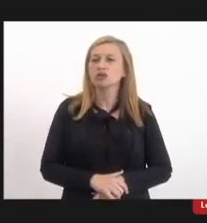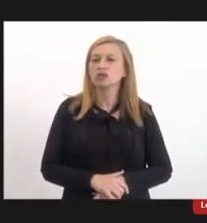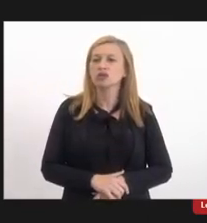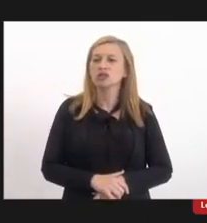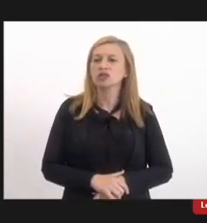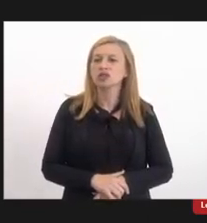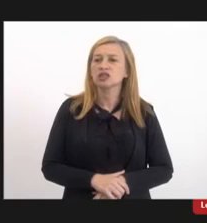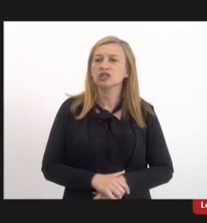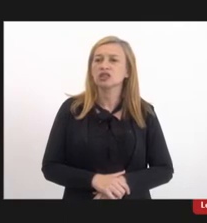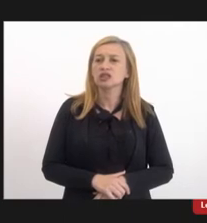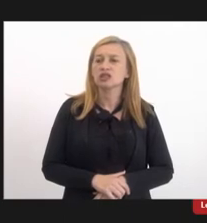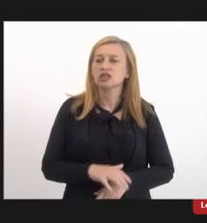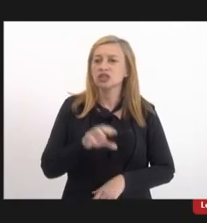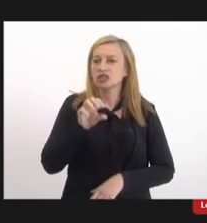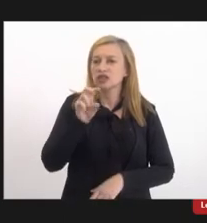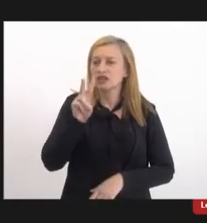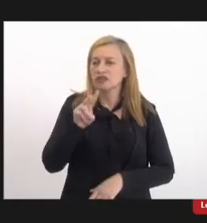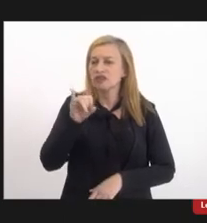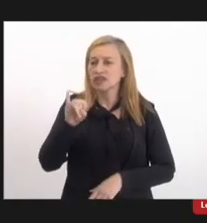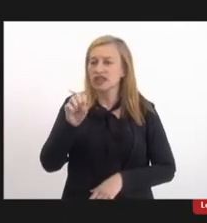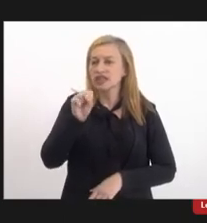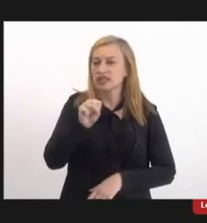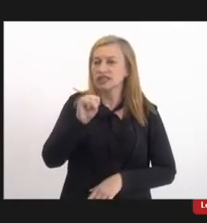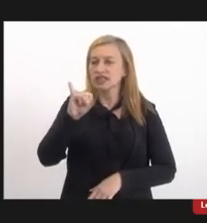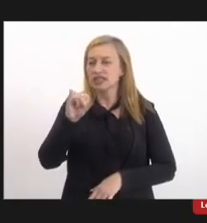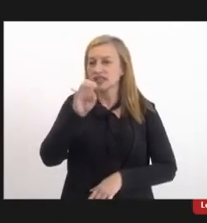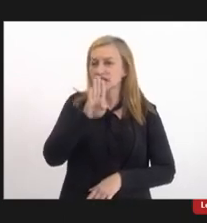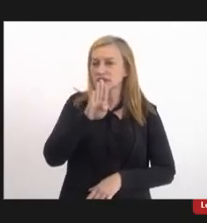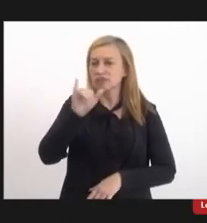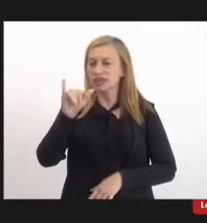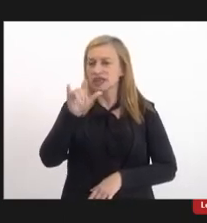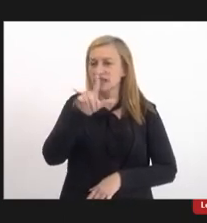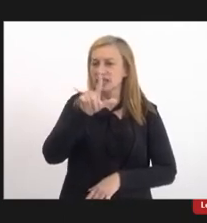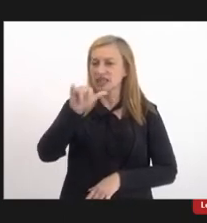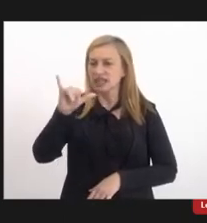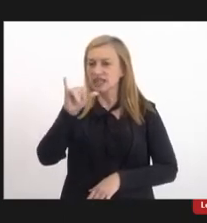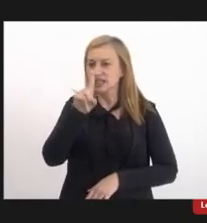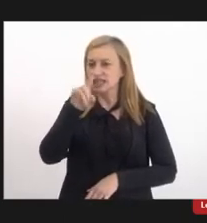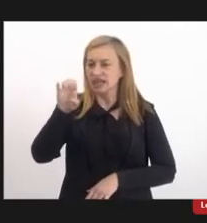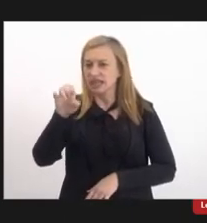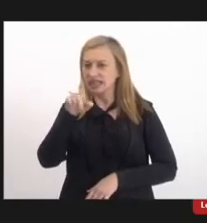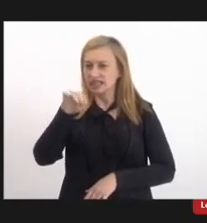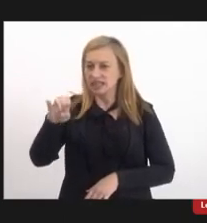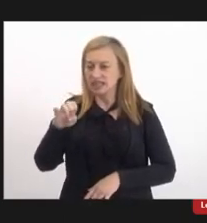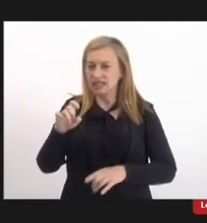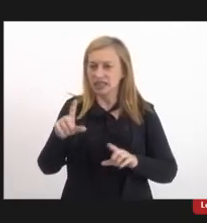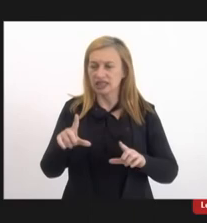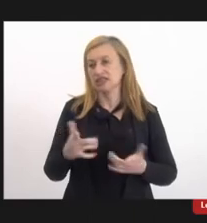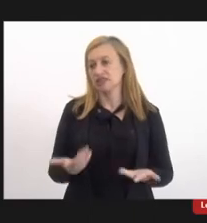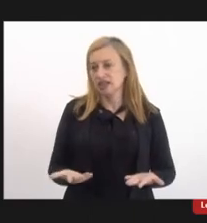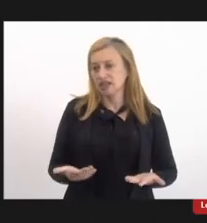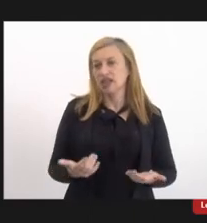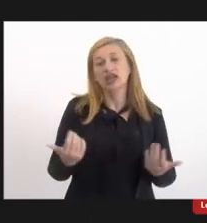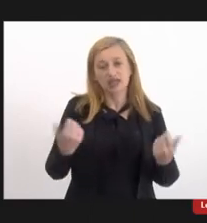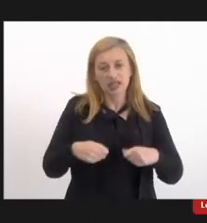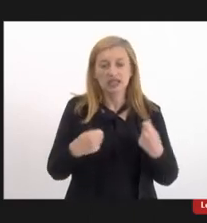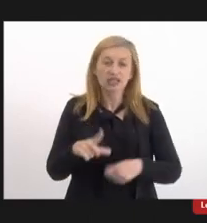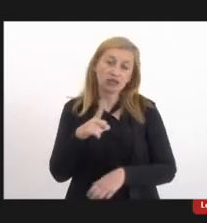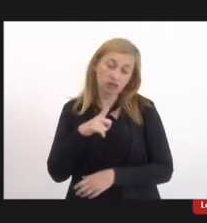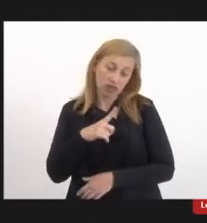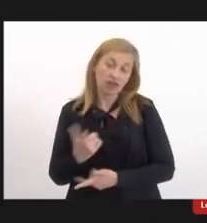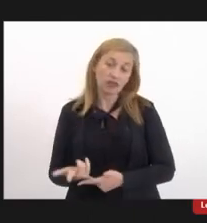da visibilidade, né, é necessário ter visibilidade, porque se não tiver visibilidade,